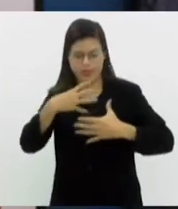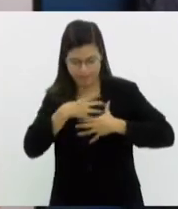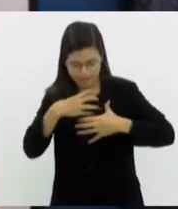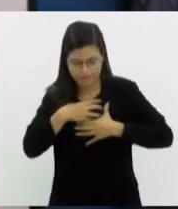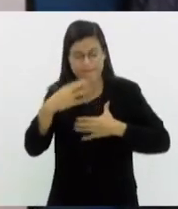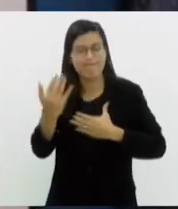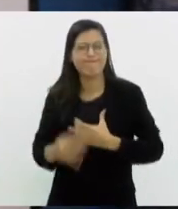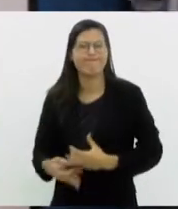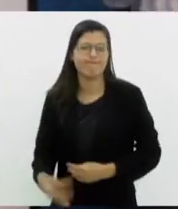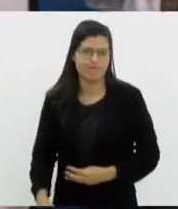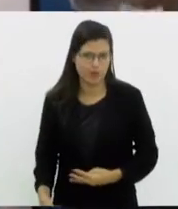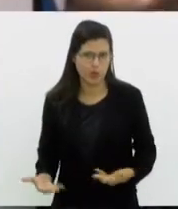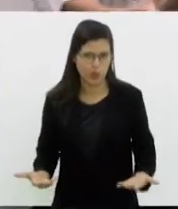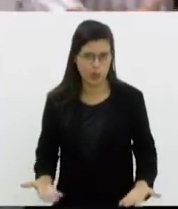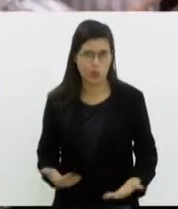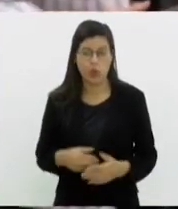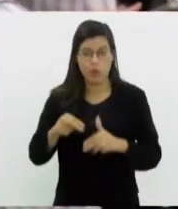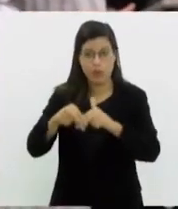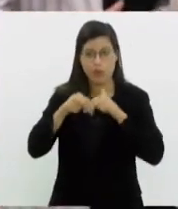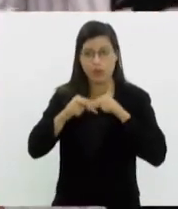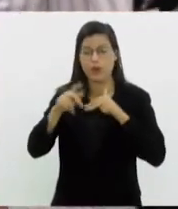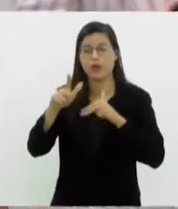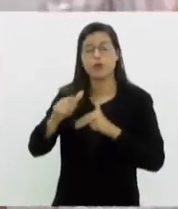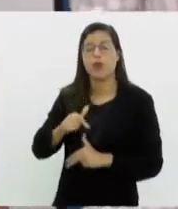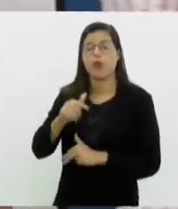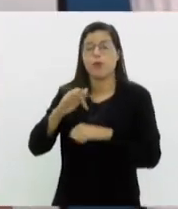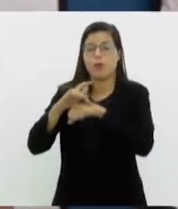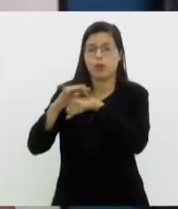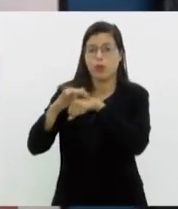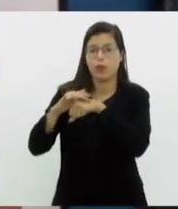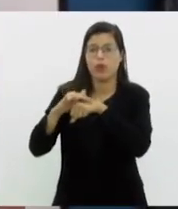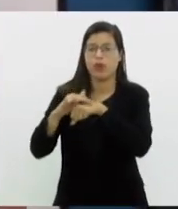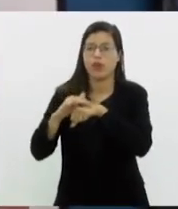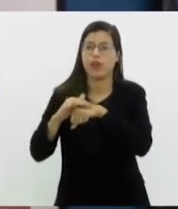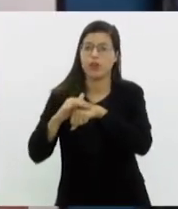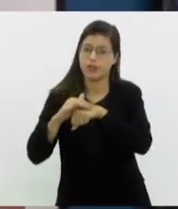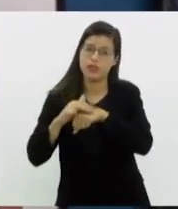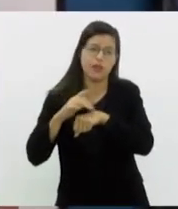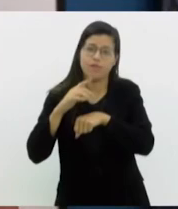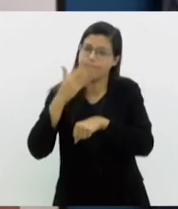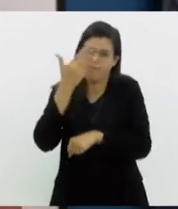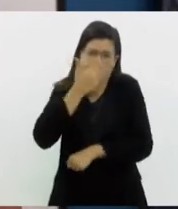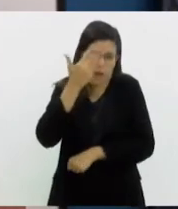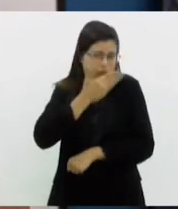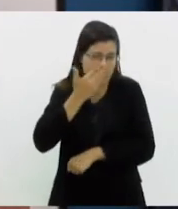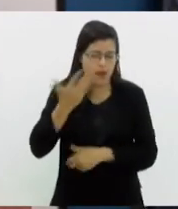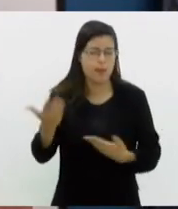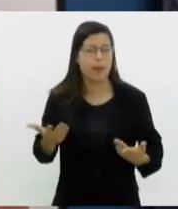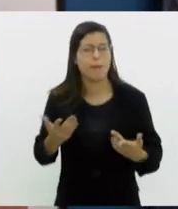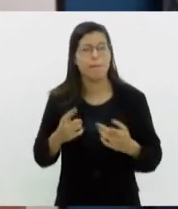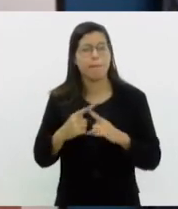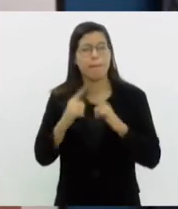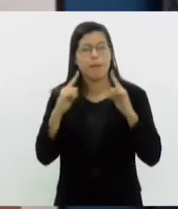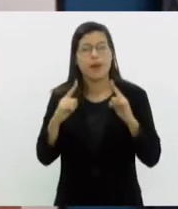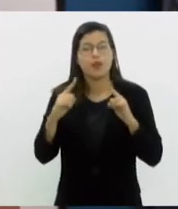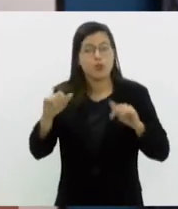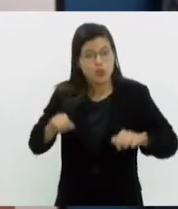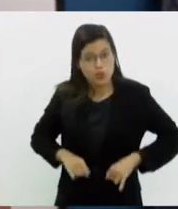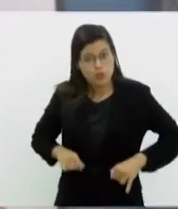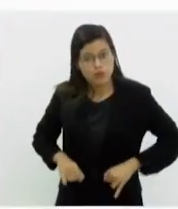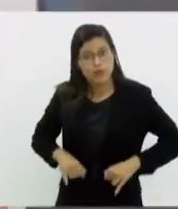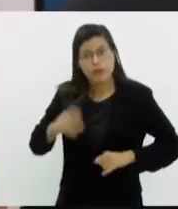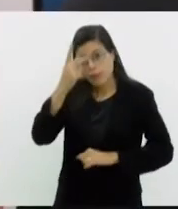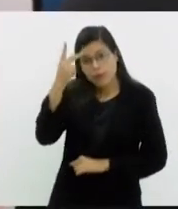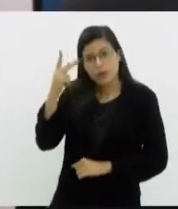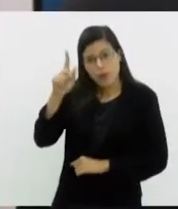percepção de dor. É por isso que é uma doença que é realmente invisível, mas o sofrimento da pessoa